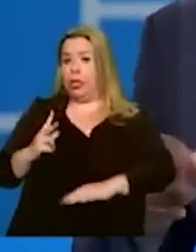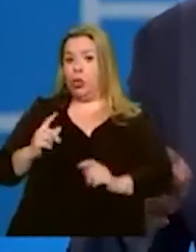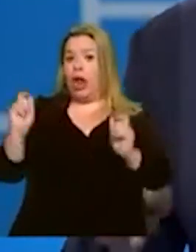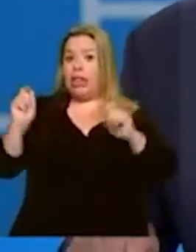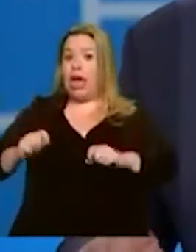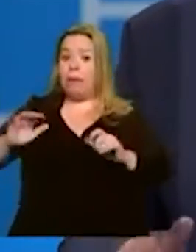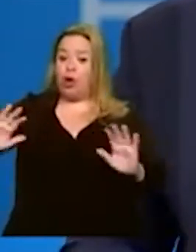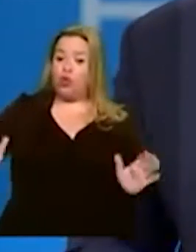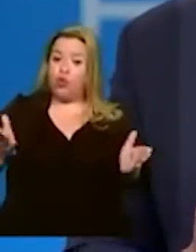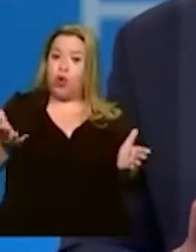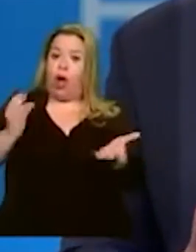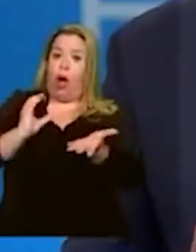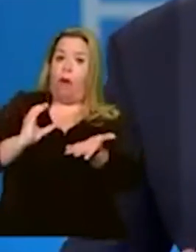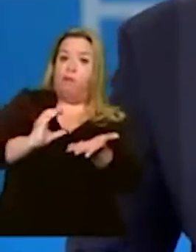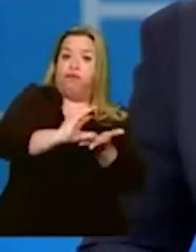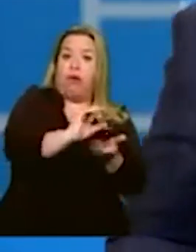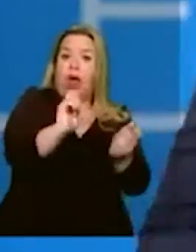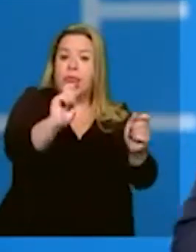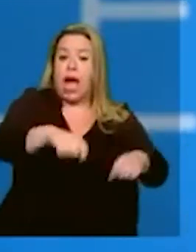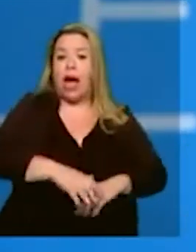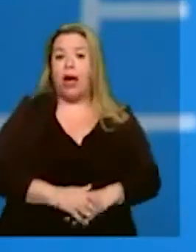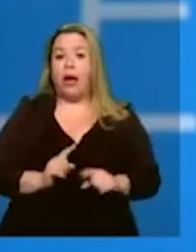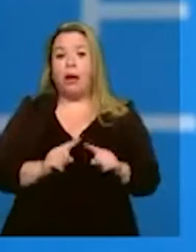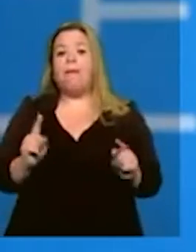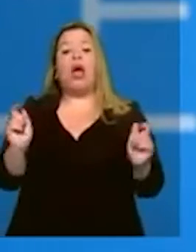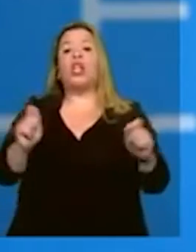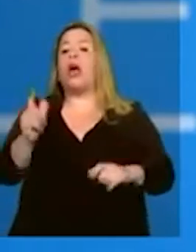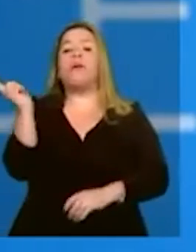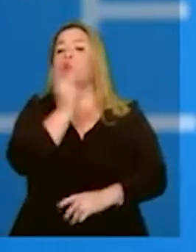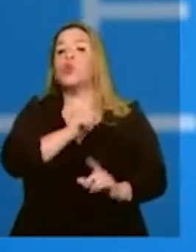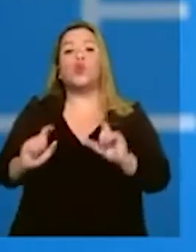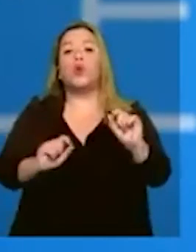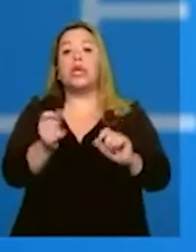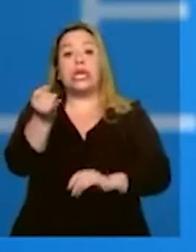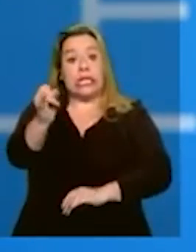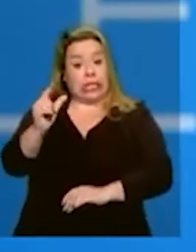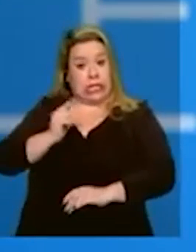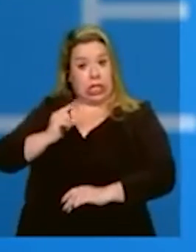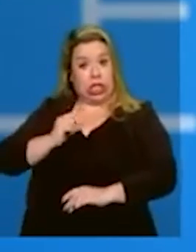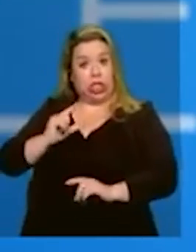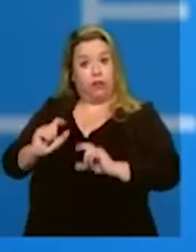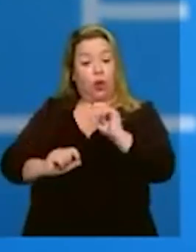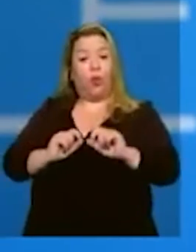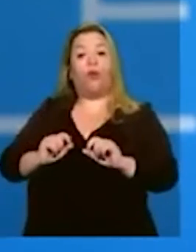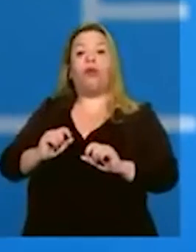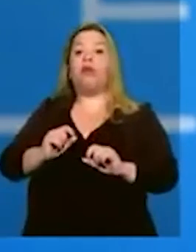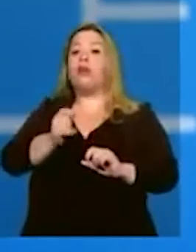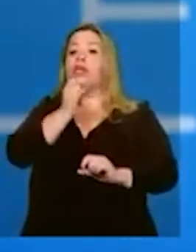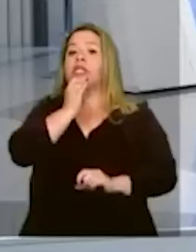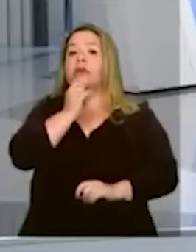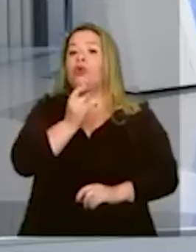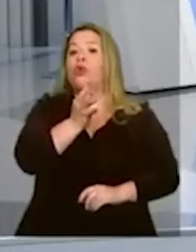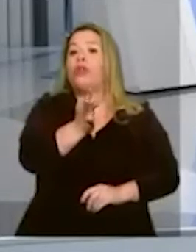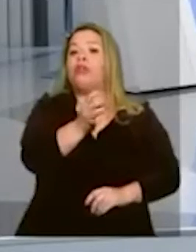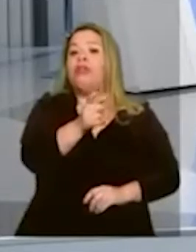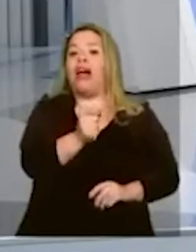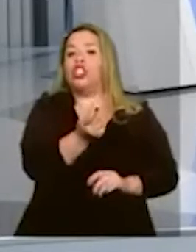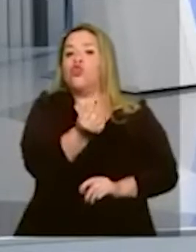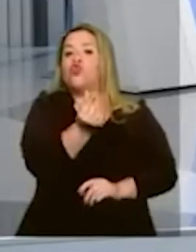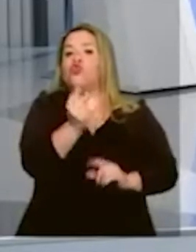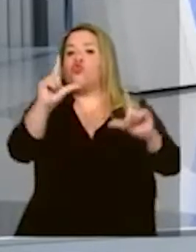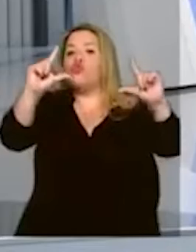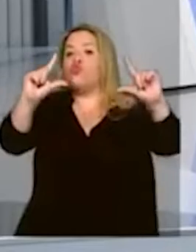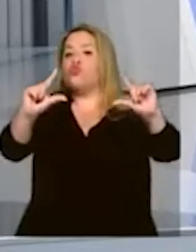bom caminho. Agora, esse caminho só vai ser adotado se a gente tiver, no final das contas, a redução de tarifa. Porque a gente vai olhar o